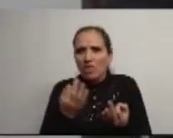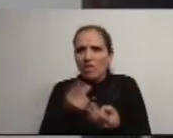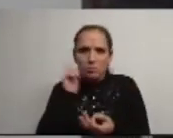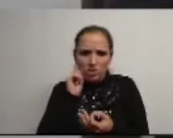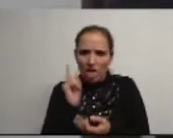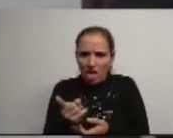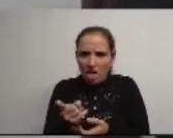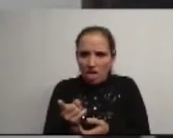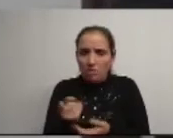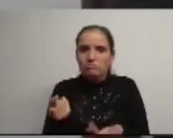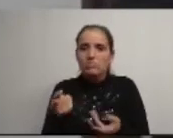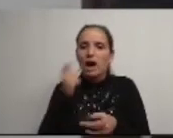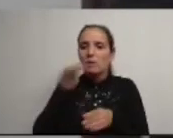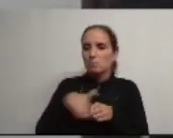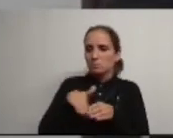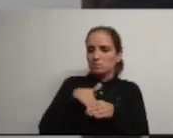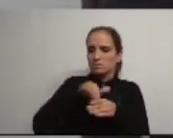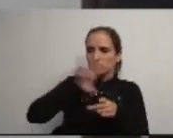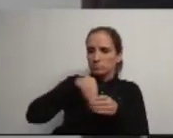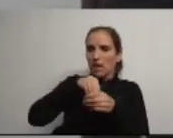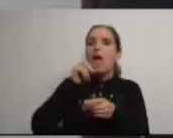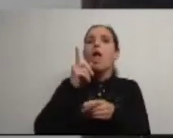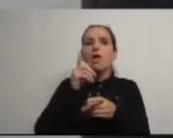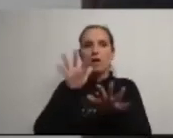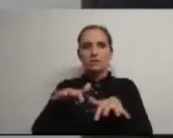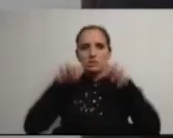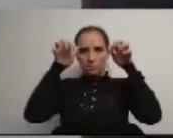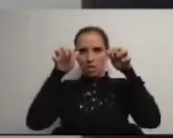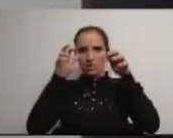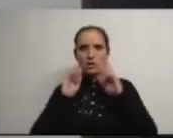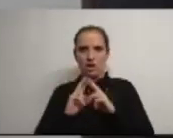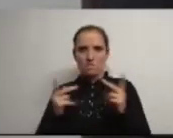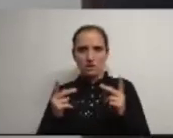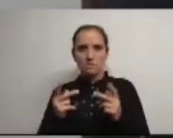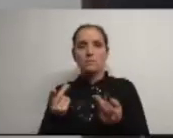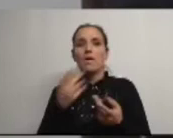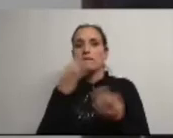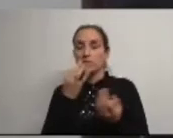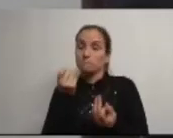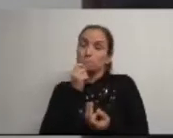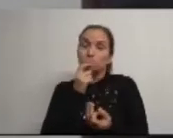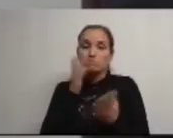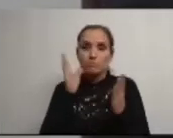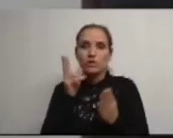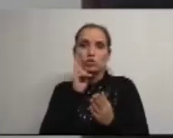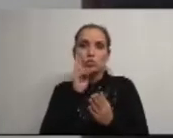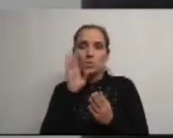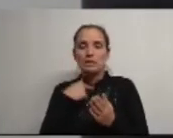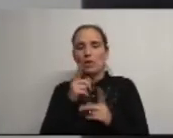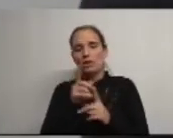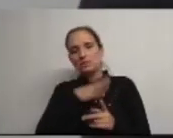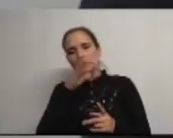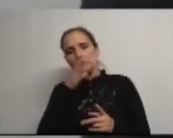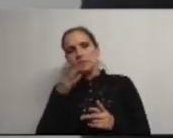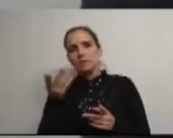órgão a que pertencemos e onde estamos que é a Assembleia Municipal permitam-me e perdoem-me e modéstia de expressar